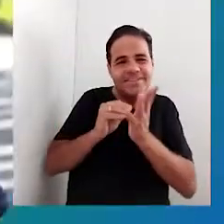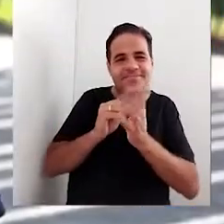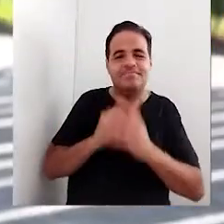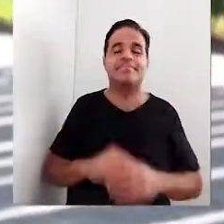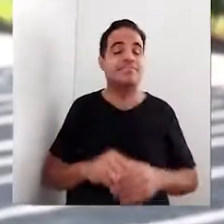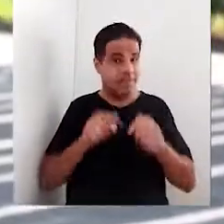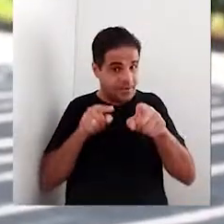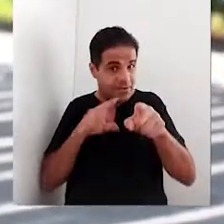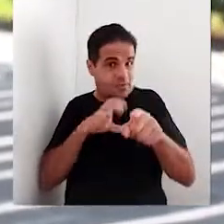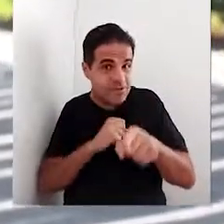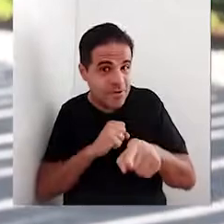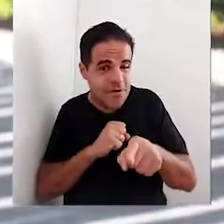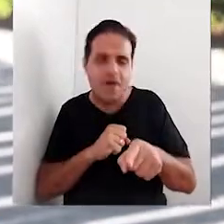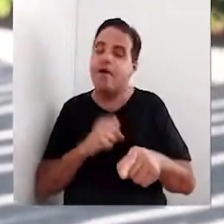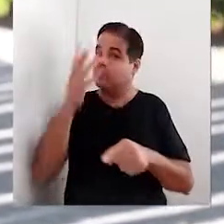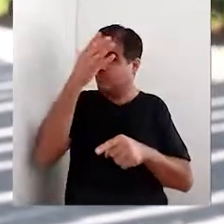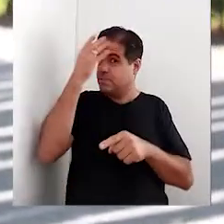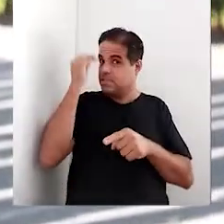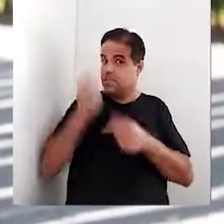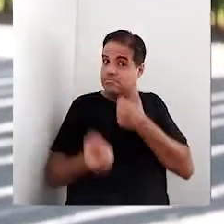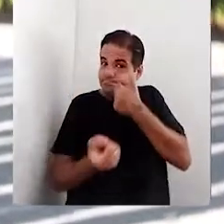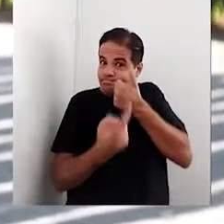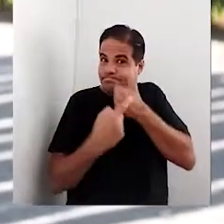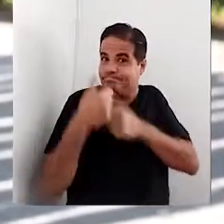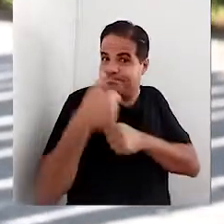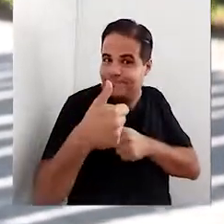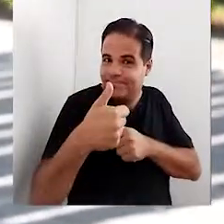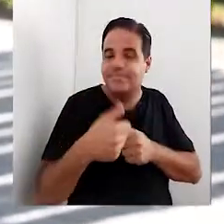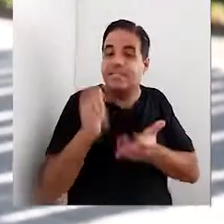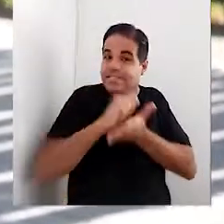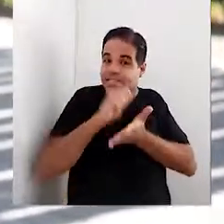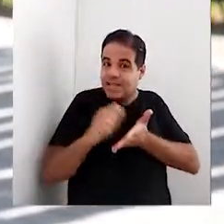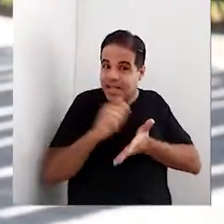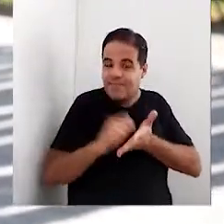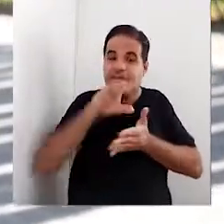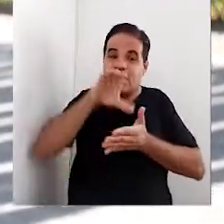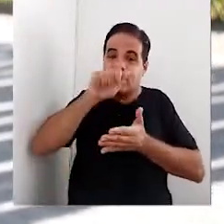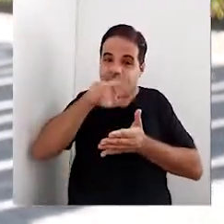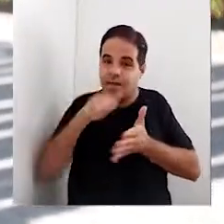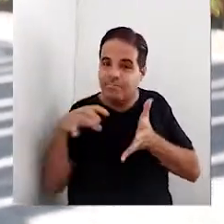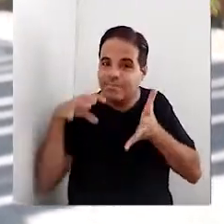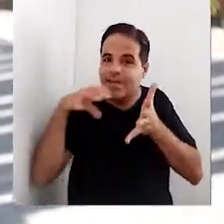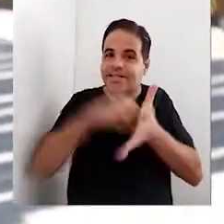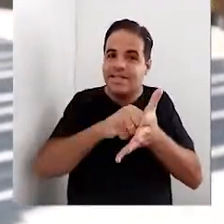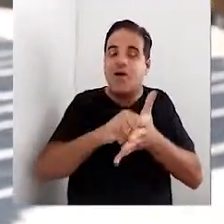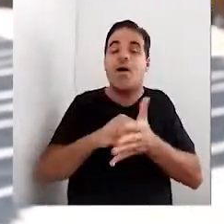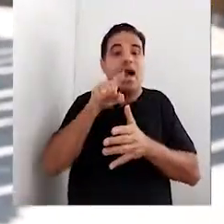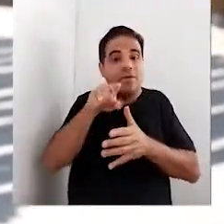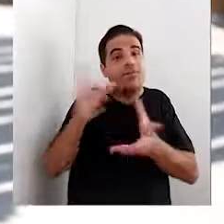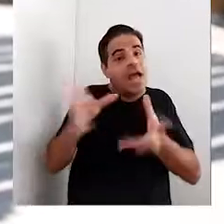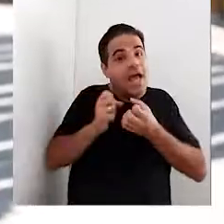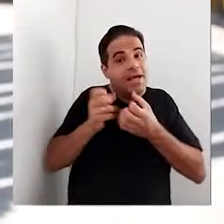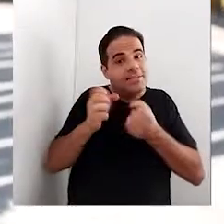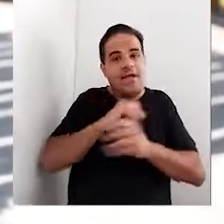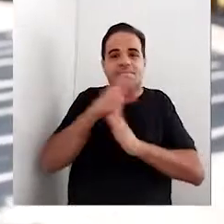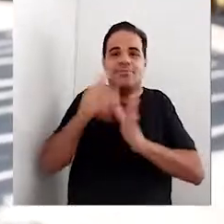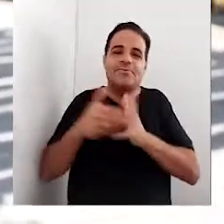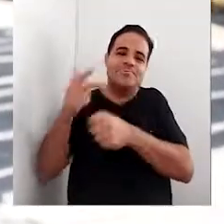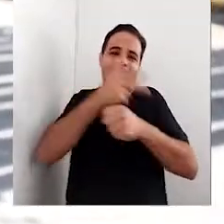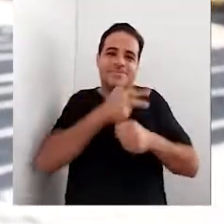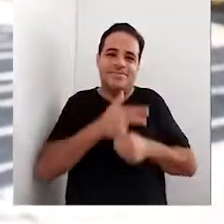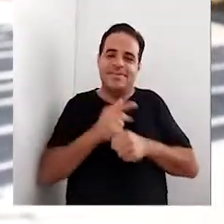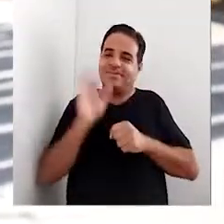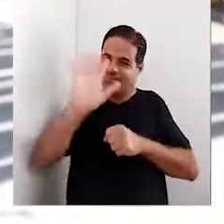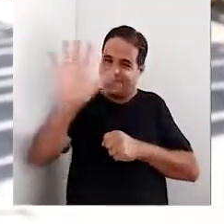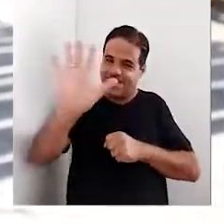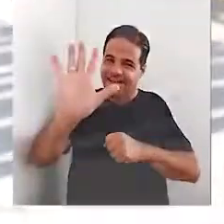E aí, curtiu? Não esqueça de dar o joinha nesse vídeo, se inscrever no canal e ativar o sininho. Assim você fica por dentro de todos os vídeos que aparecerem por